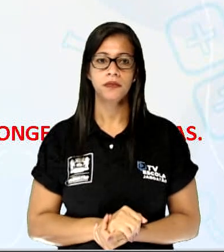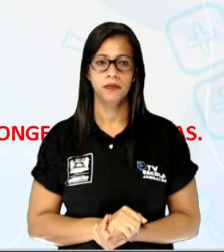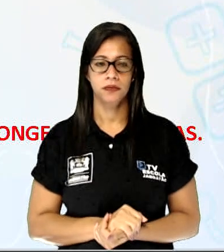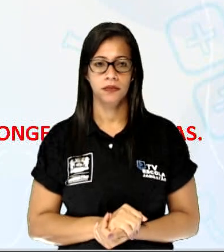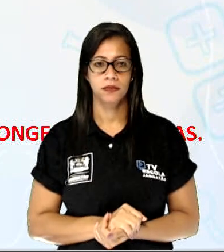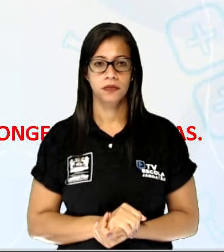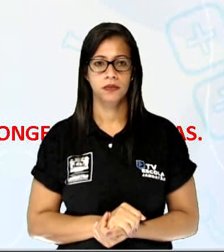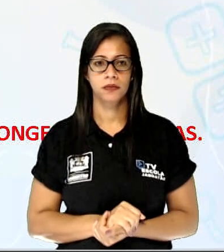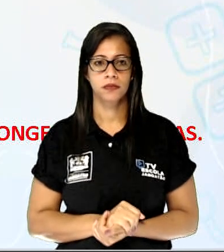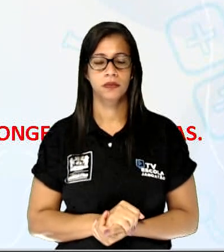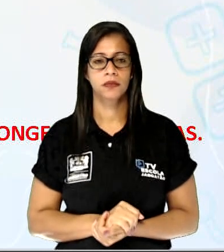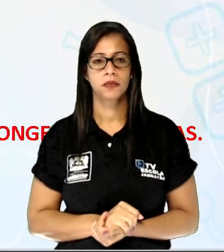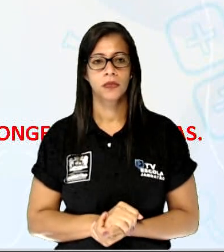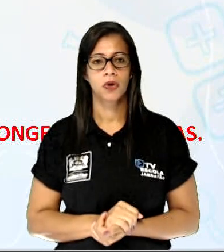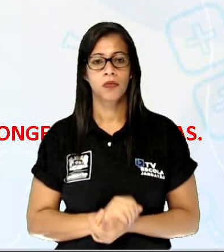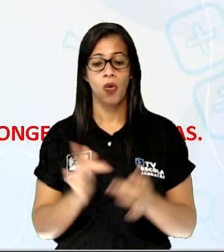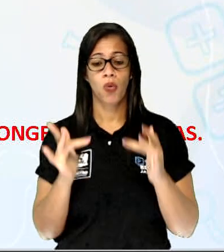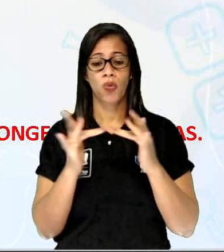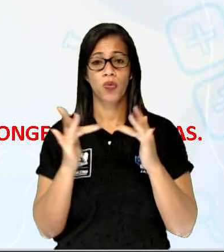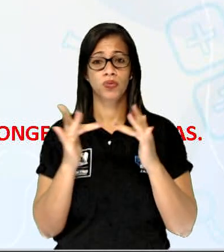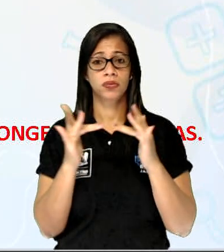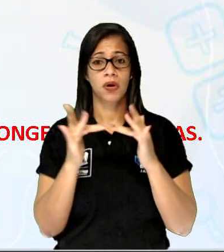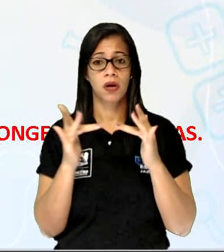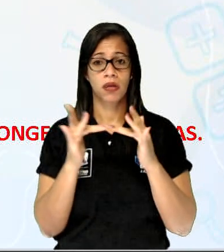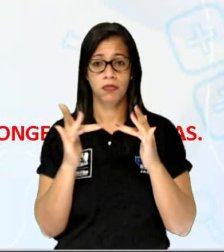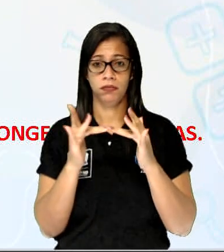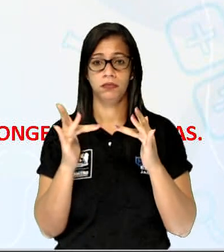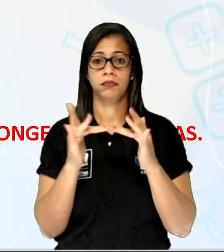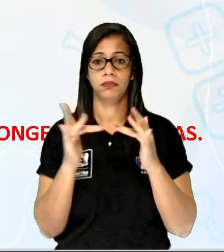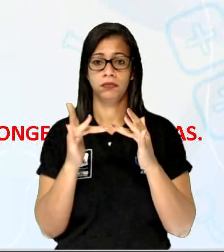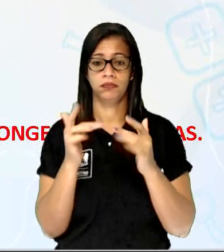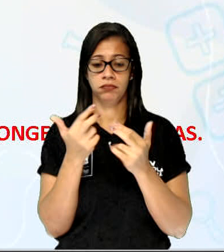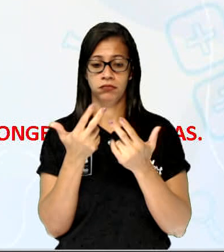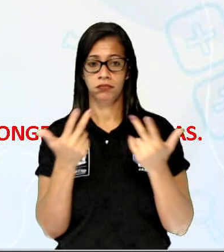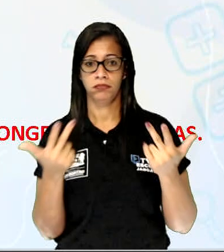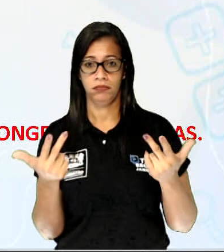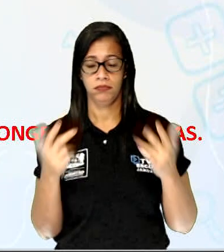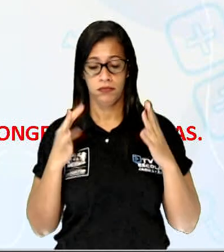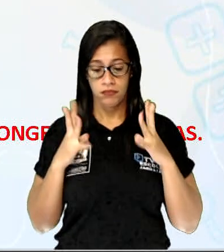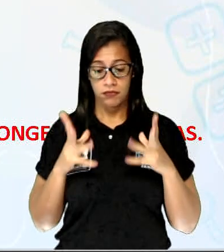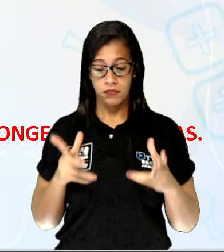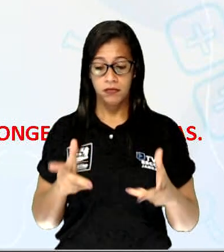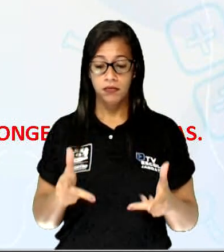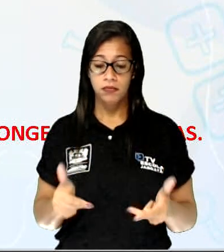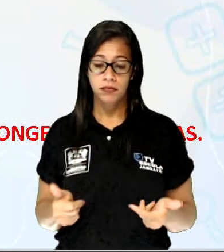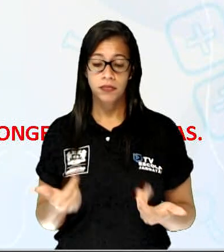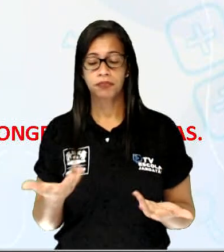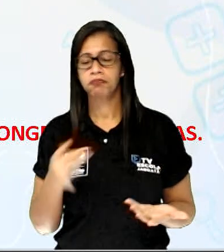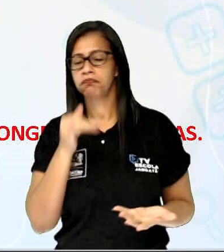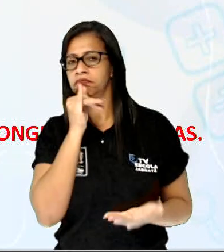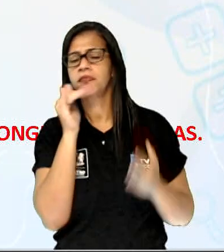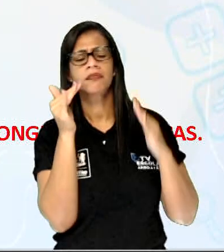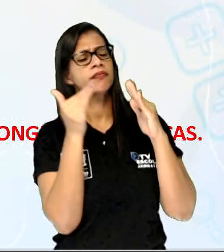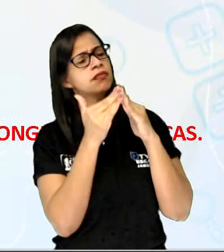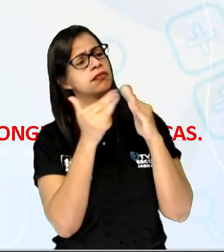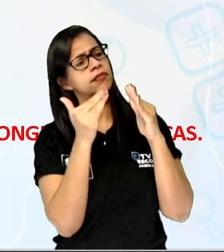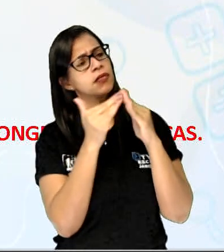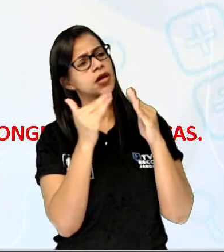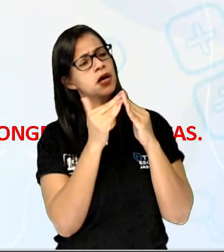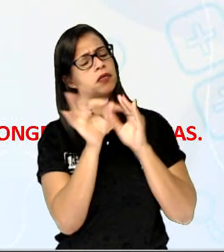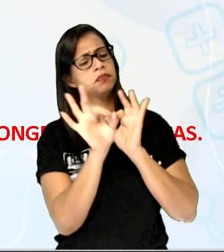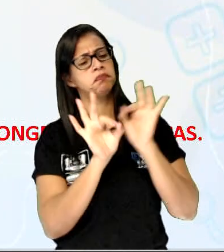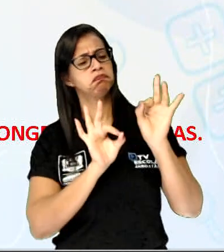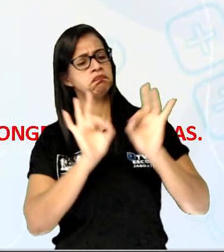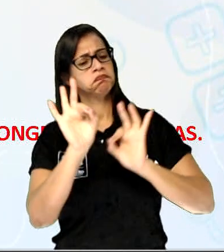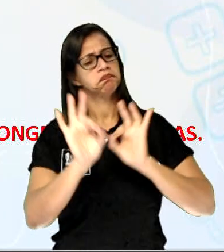de limpeza, né? Estamos lá na nossa casa, estamos nesse período de pandemia, né? Muita higienização nos